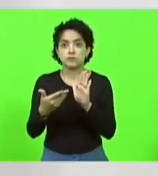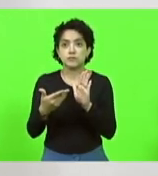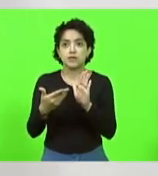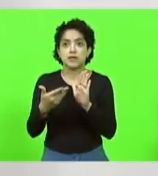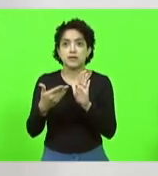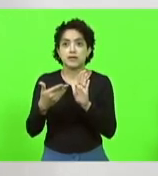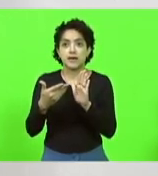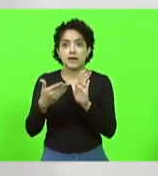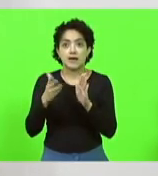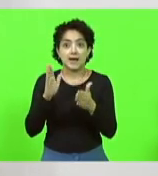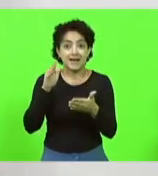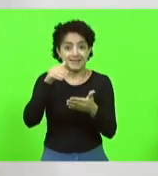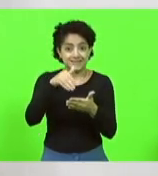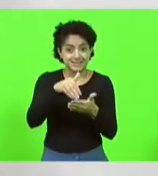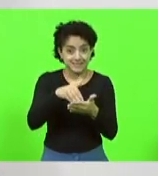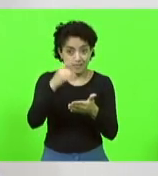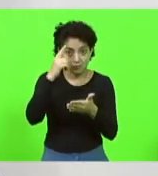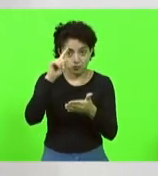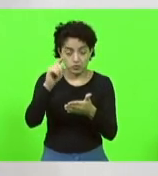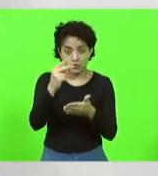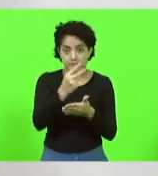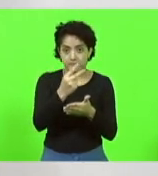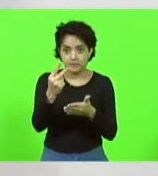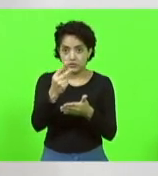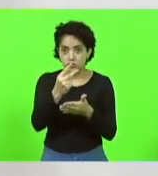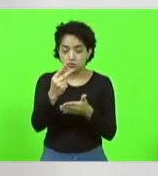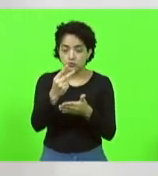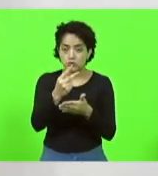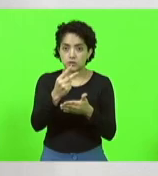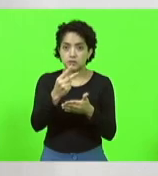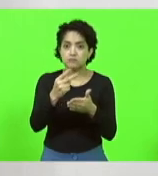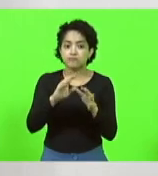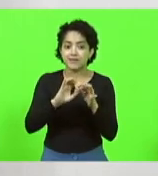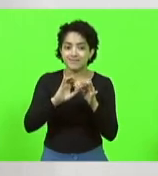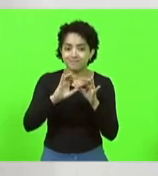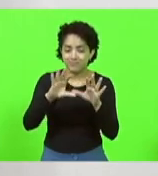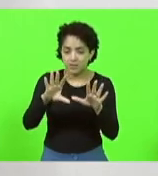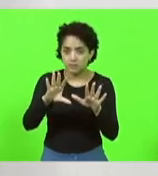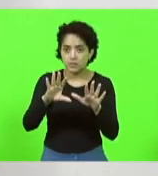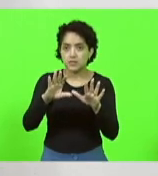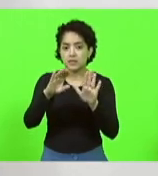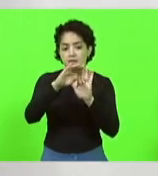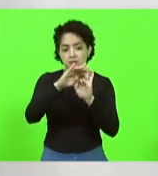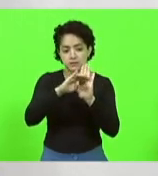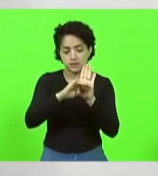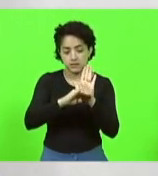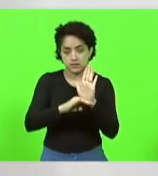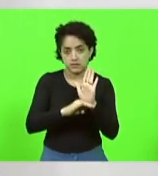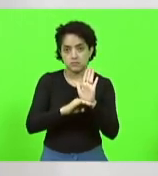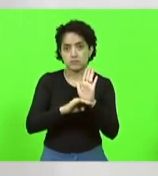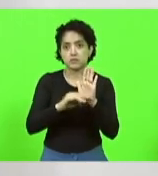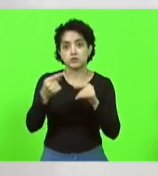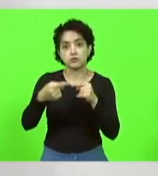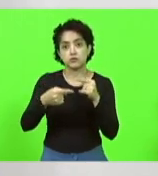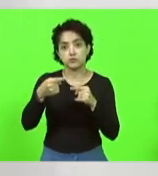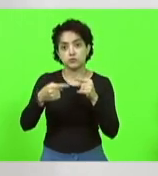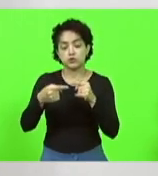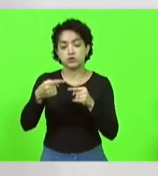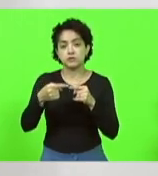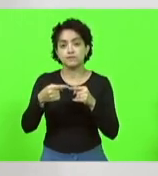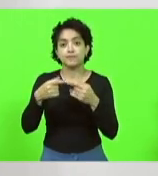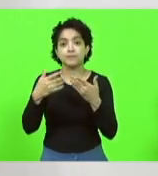22 para poder deliberar essas matérias. E um grande projeto,